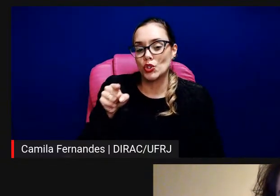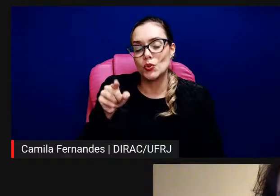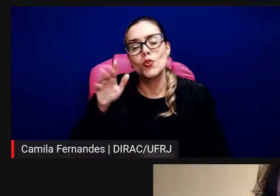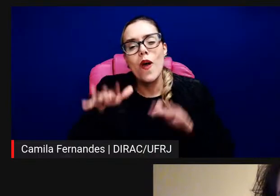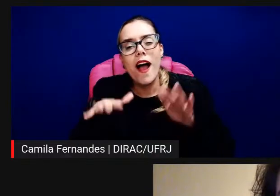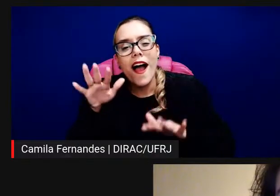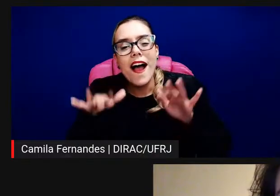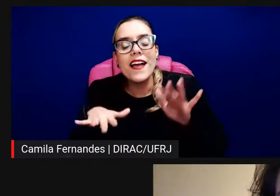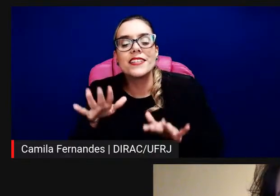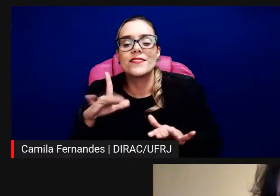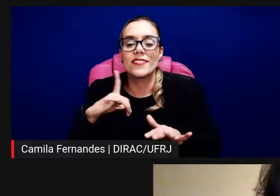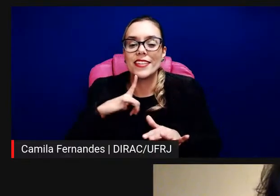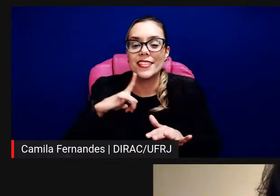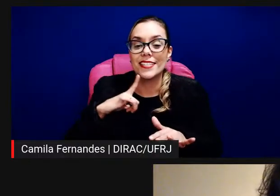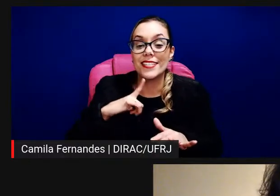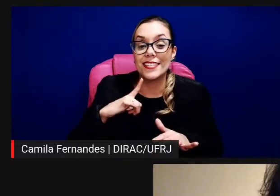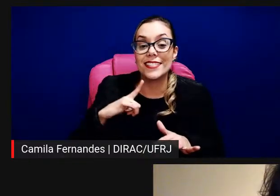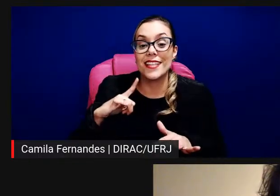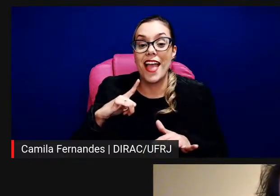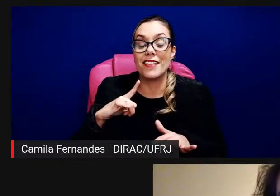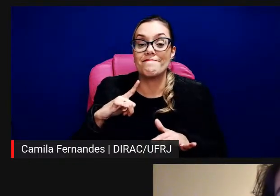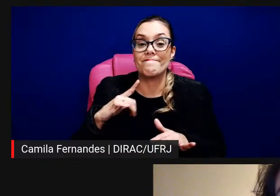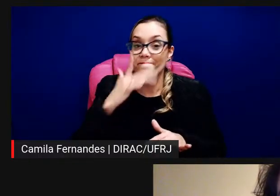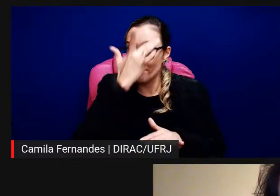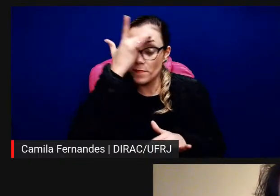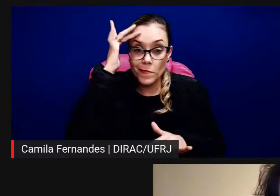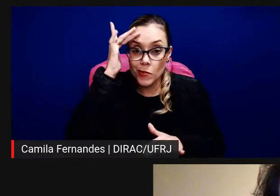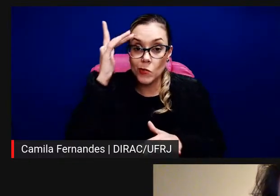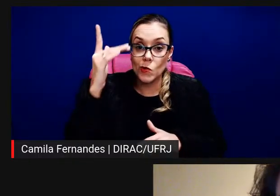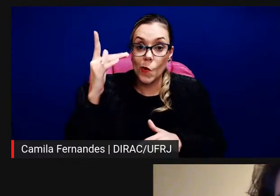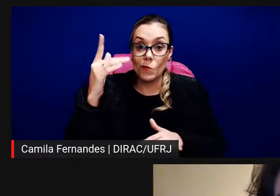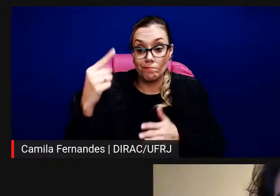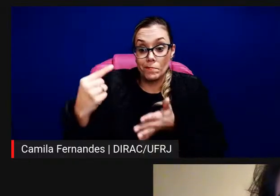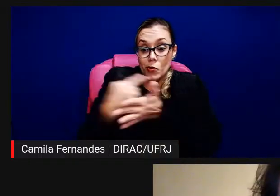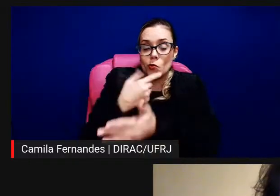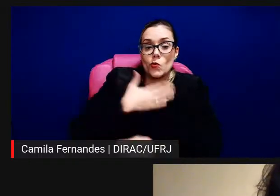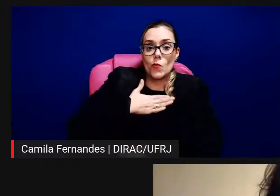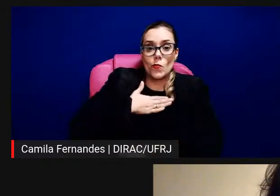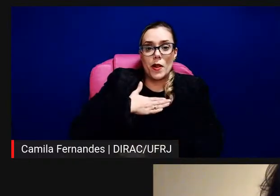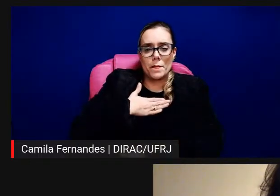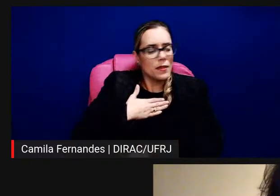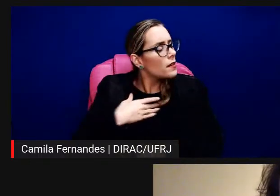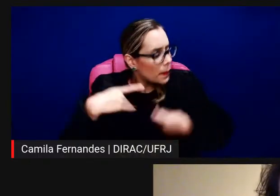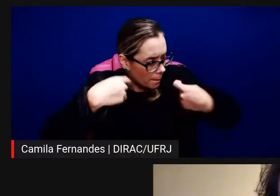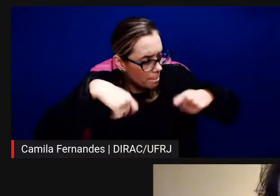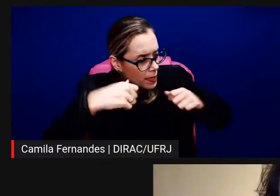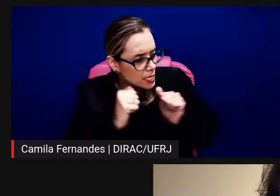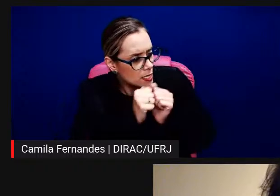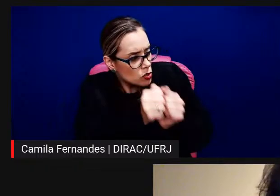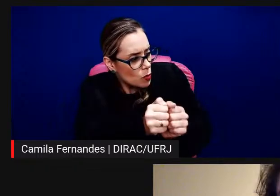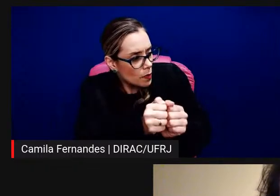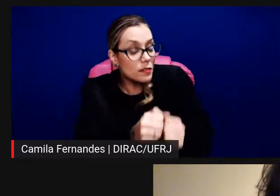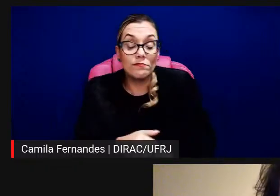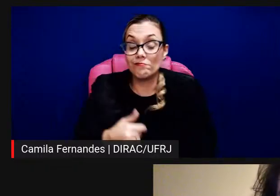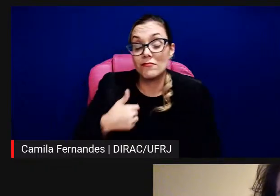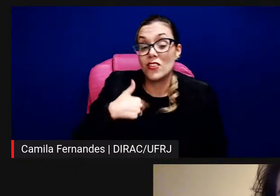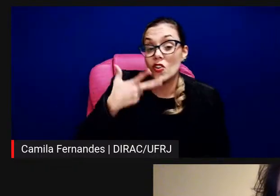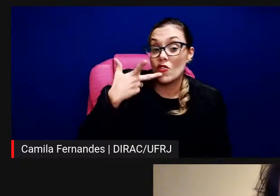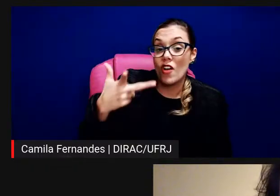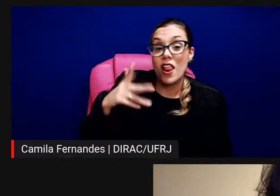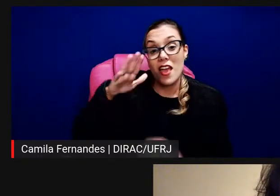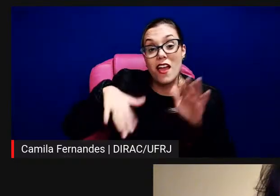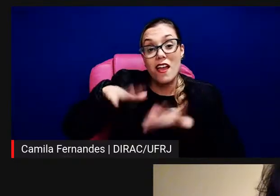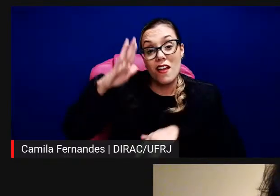e você, precisa de companhia? E eu achei muito engraçado, assim, eu estava até numa sessão de terapia falando, bom, as pessoas estão me fazendo